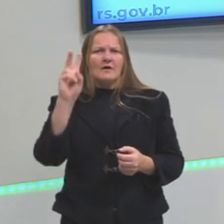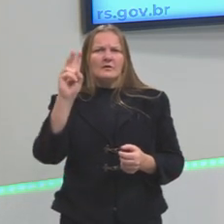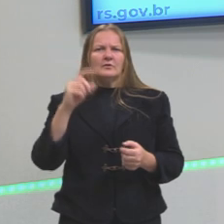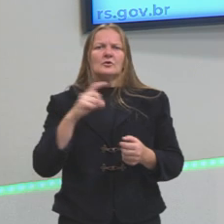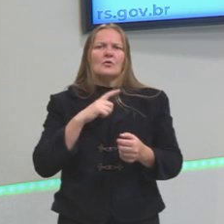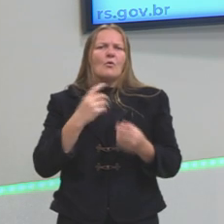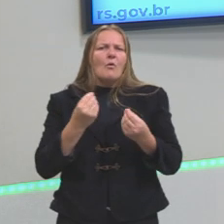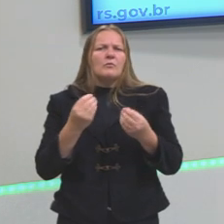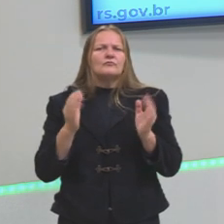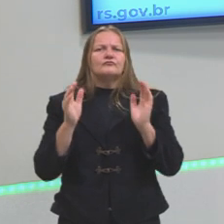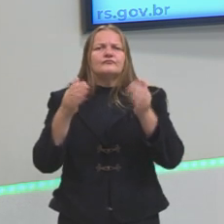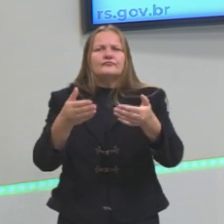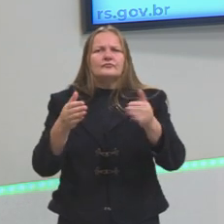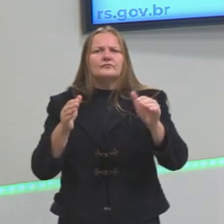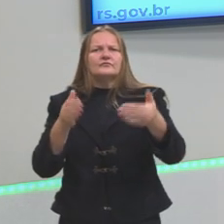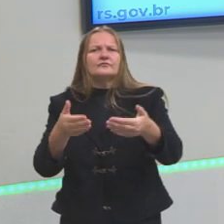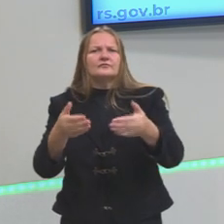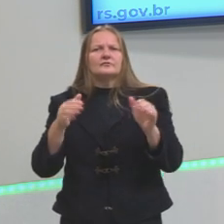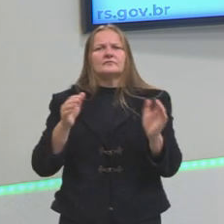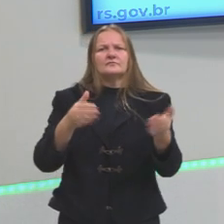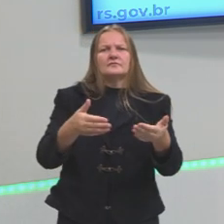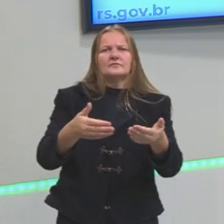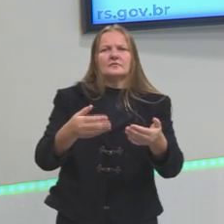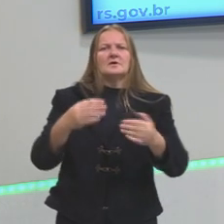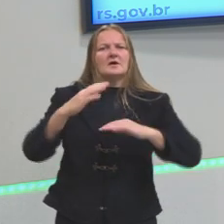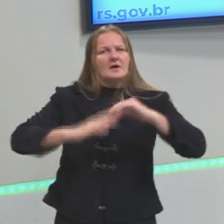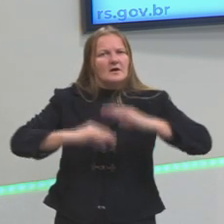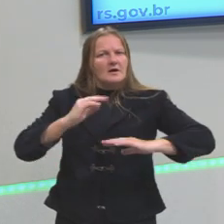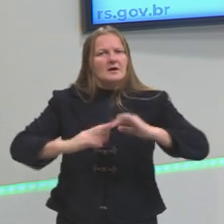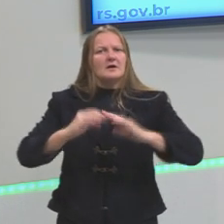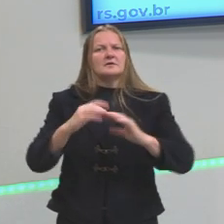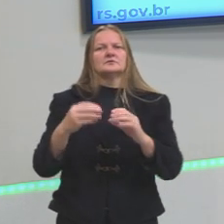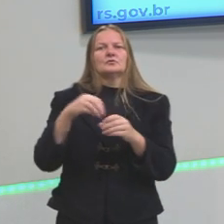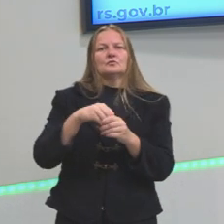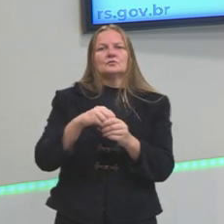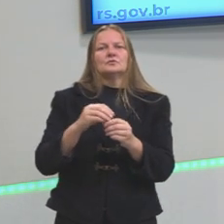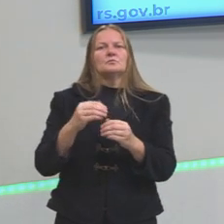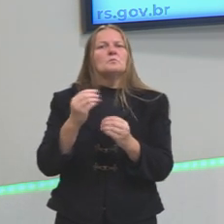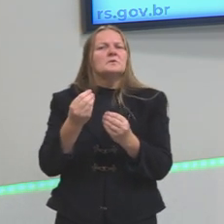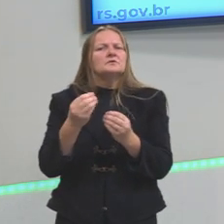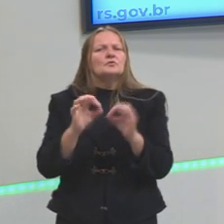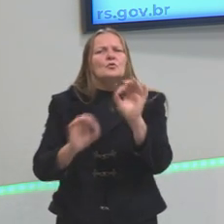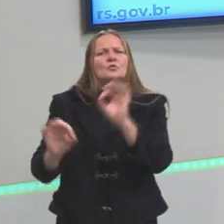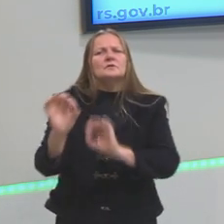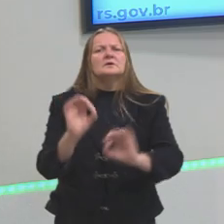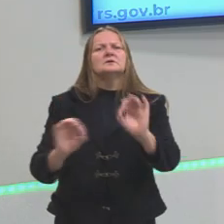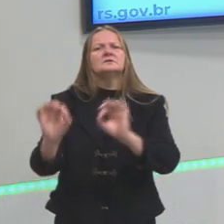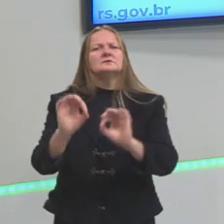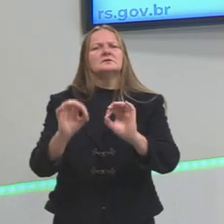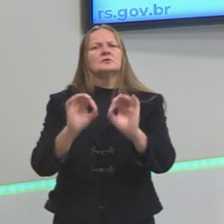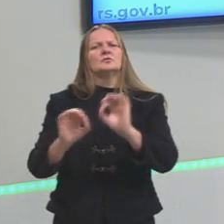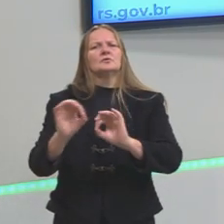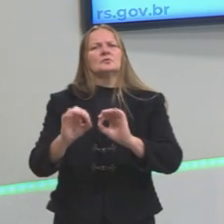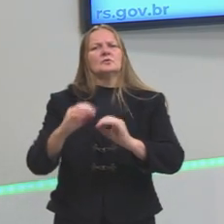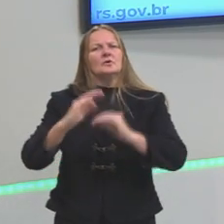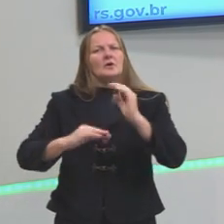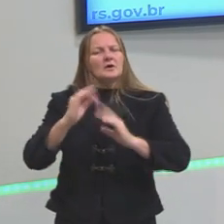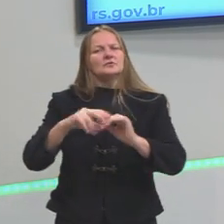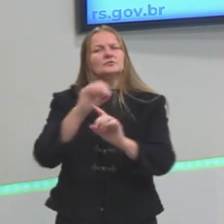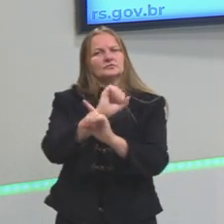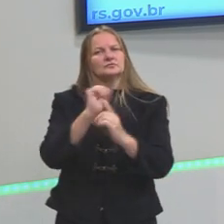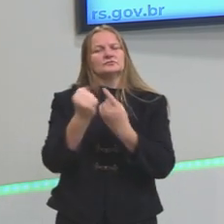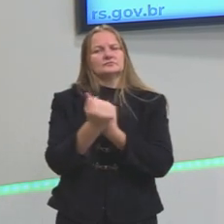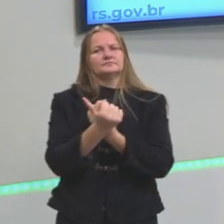fim. Nós chegarmos nessas ações, na construção dessas ações sociais.